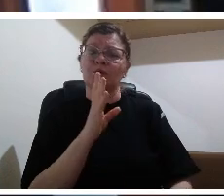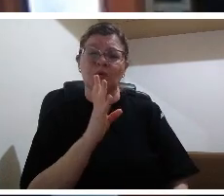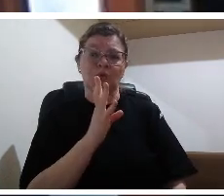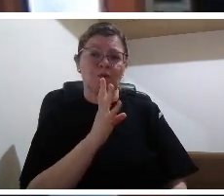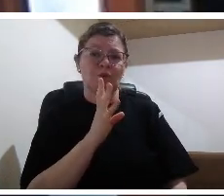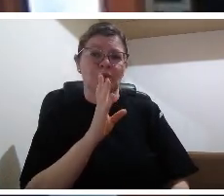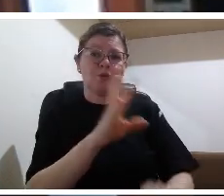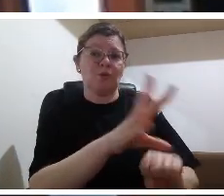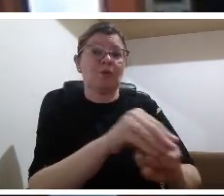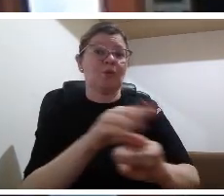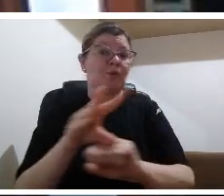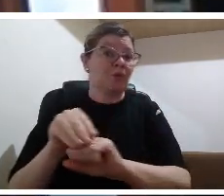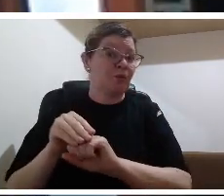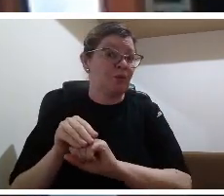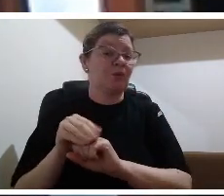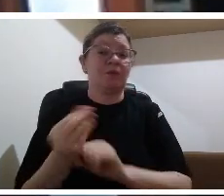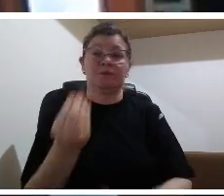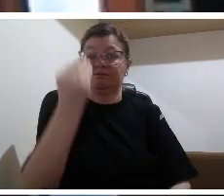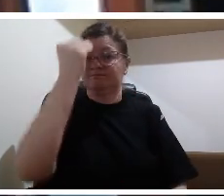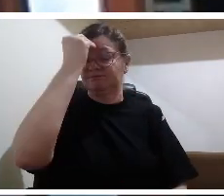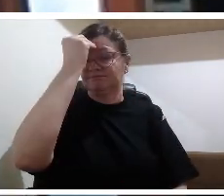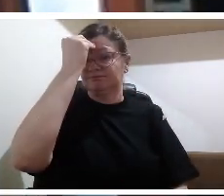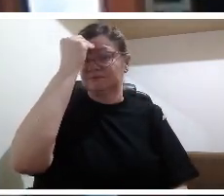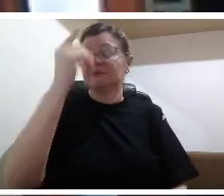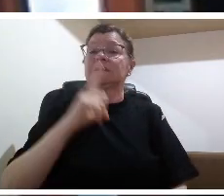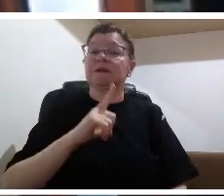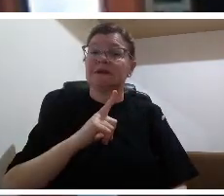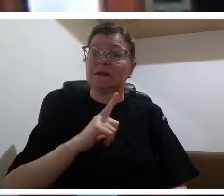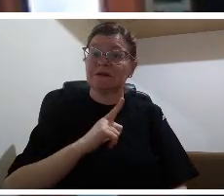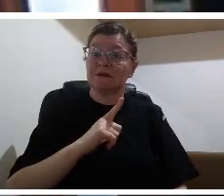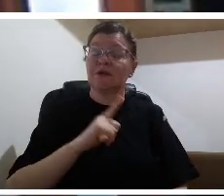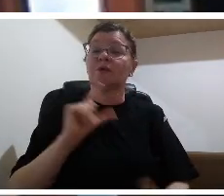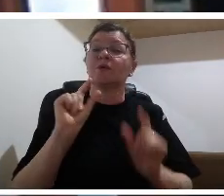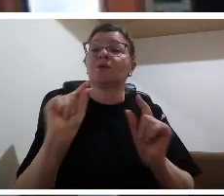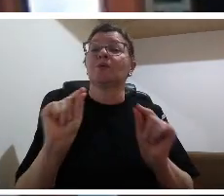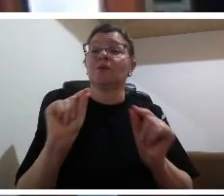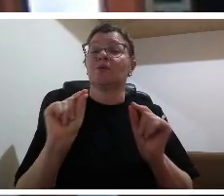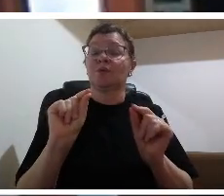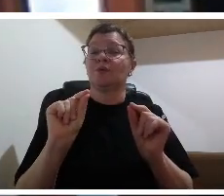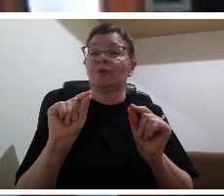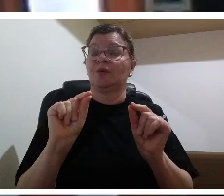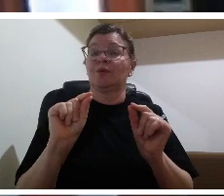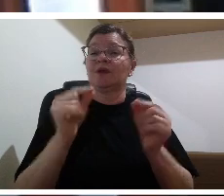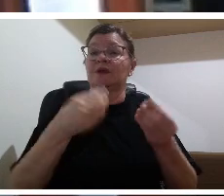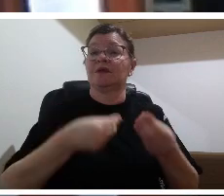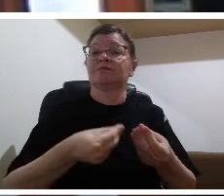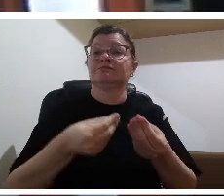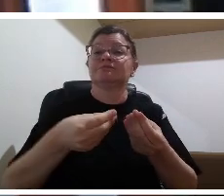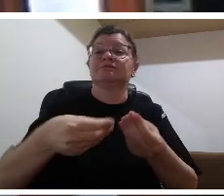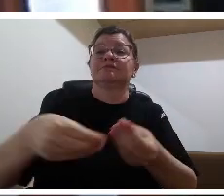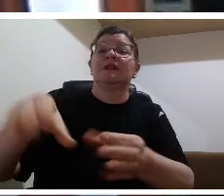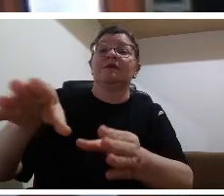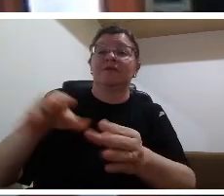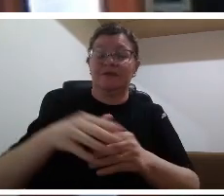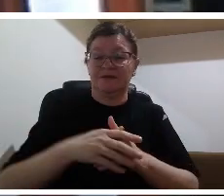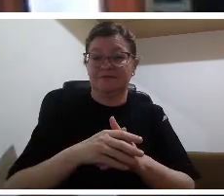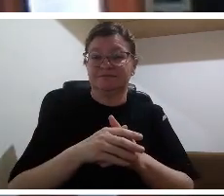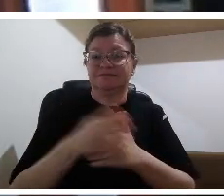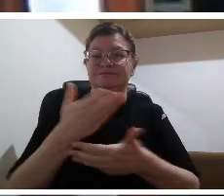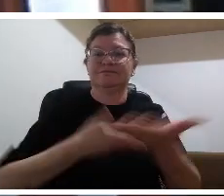a mediação talvez todos lembremos da primeira professora